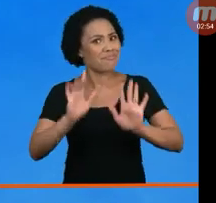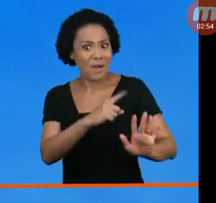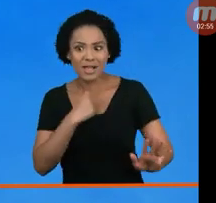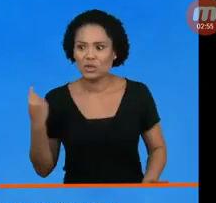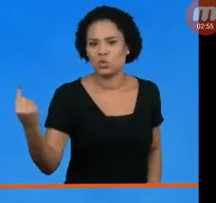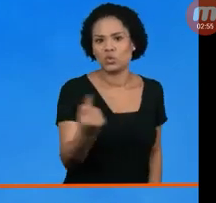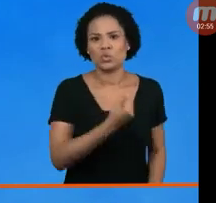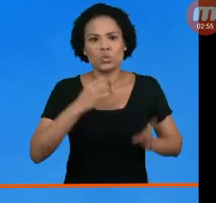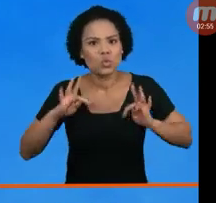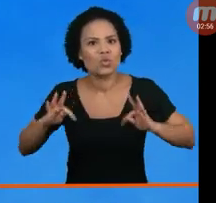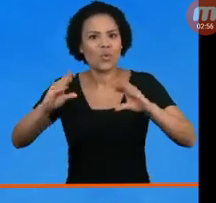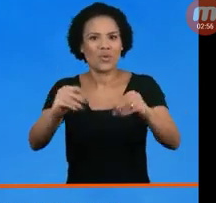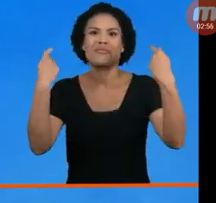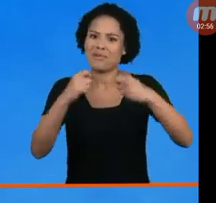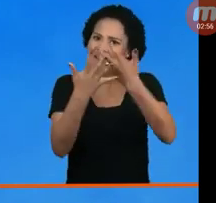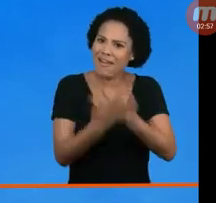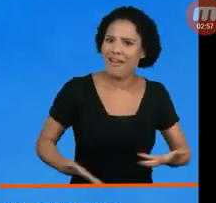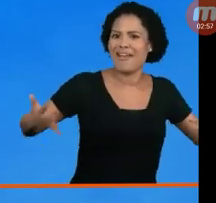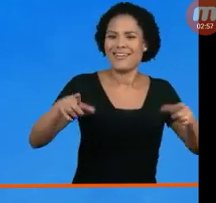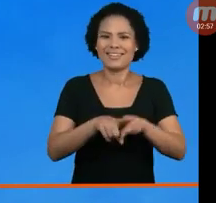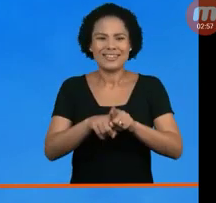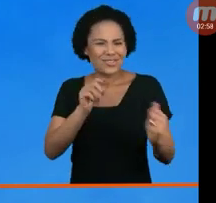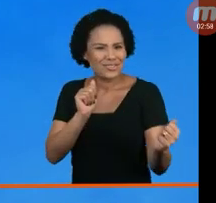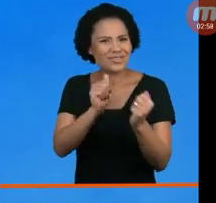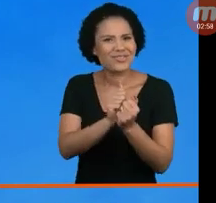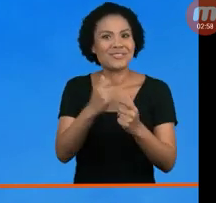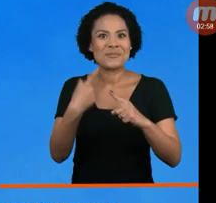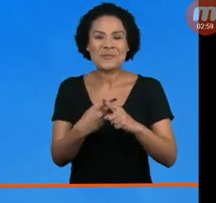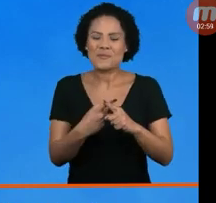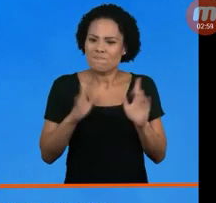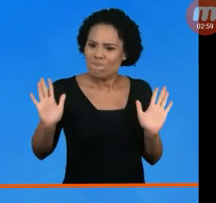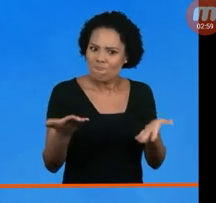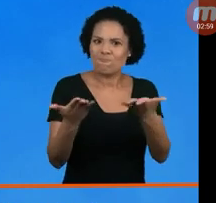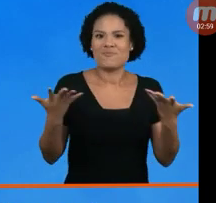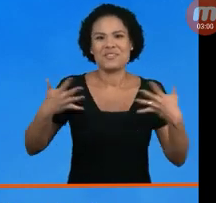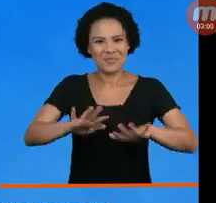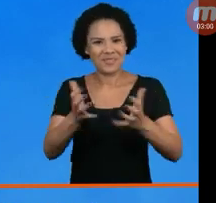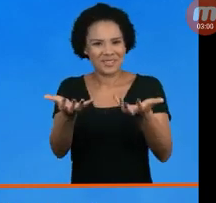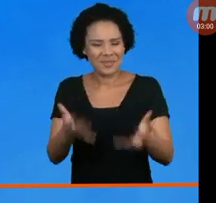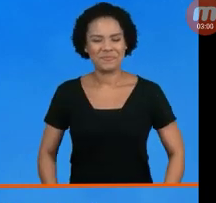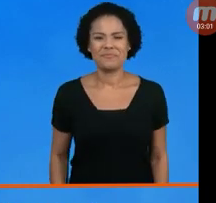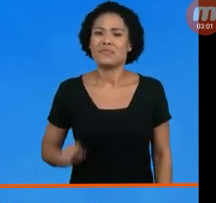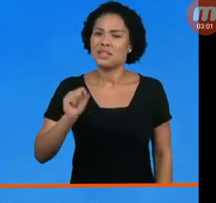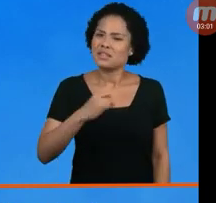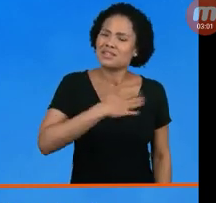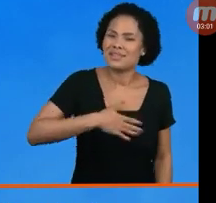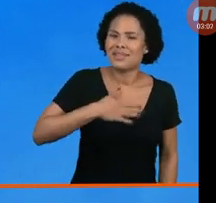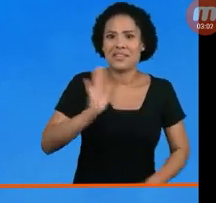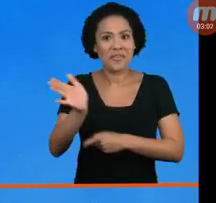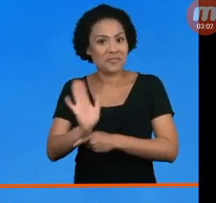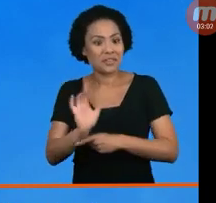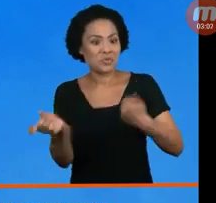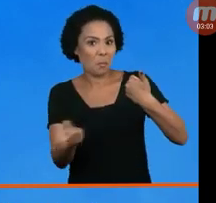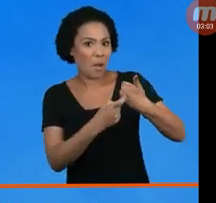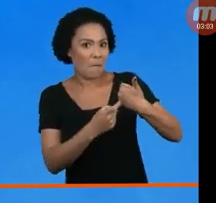que, assim como nós, acreditam e são entusiastas da inclusão. Se você gostou desse vídeo, deixe seu like aqui